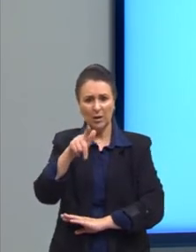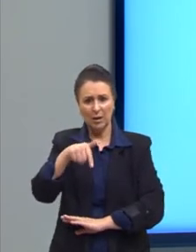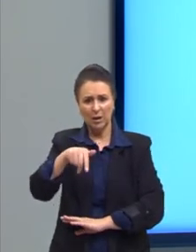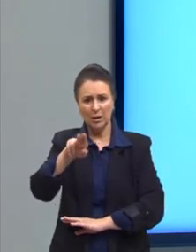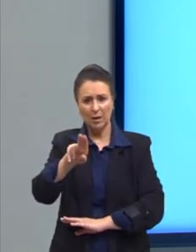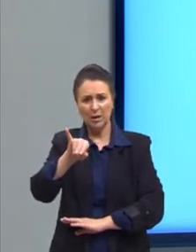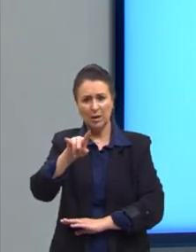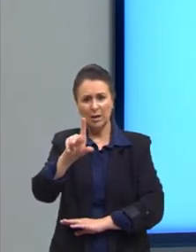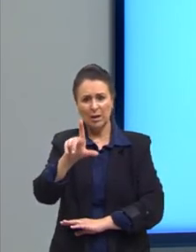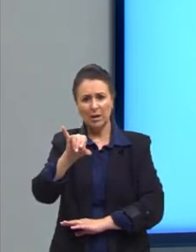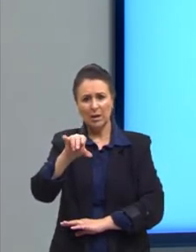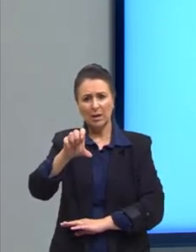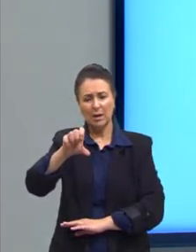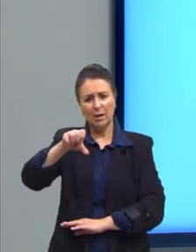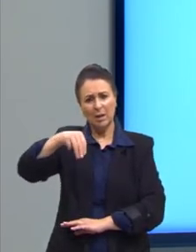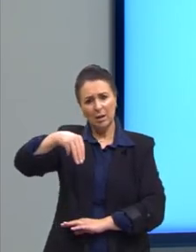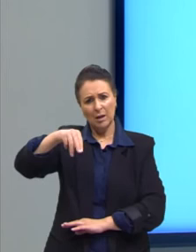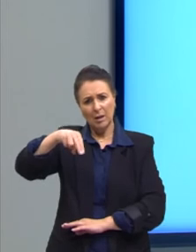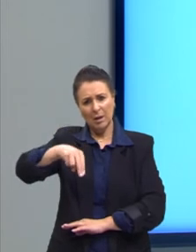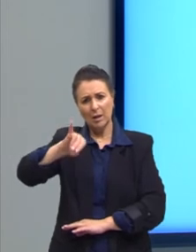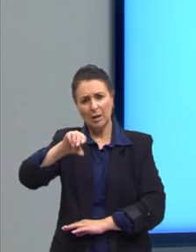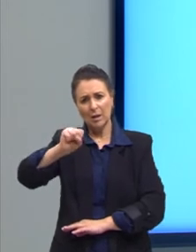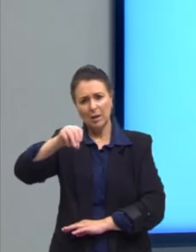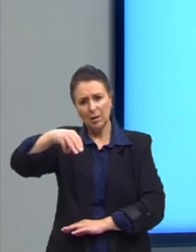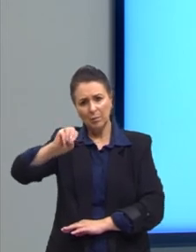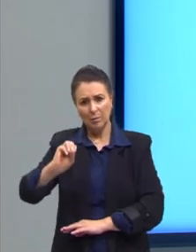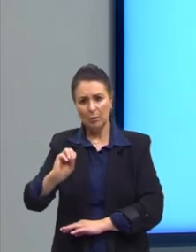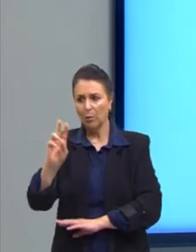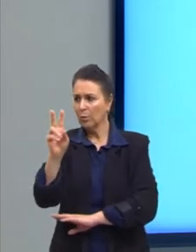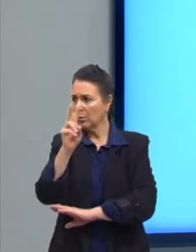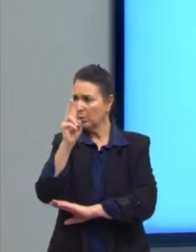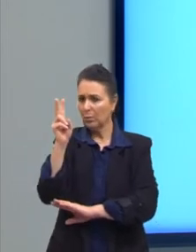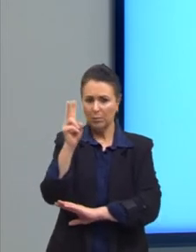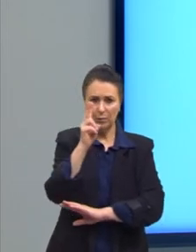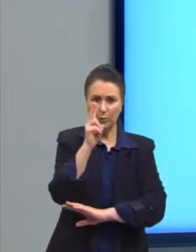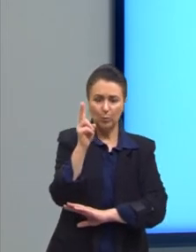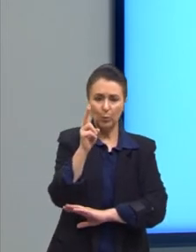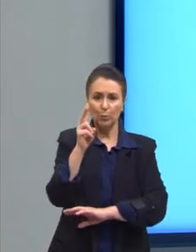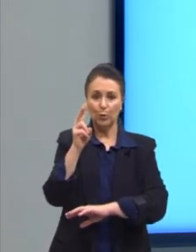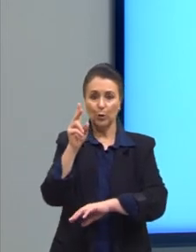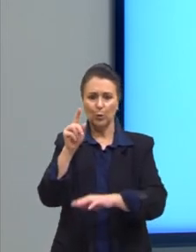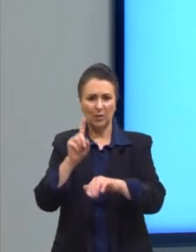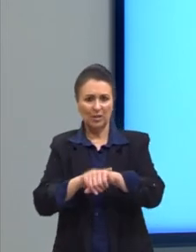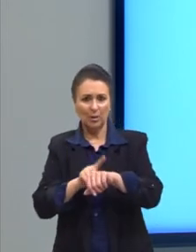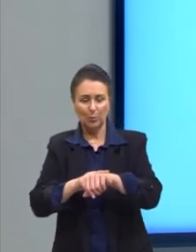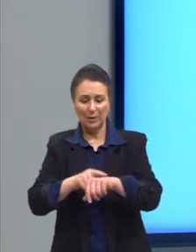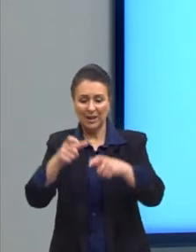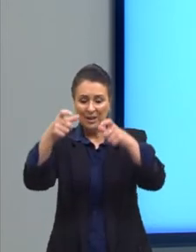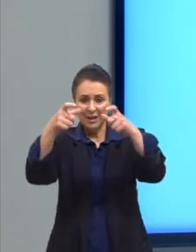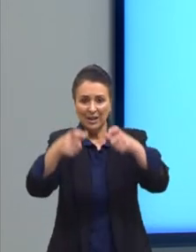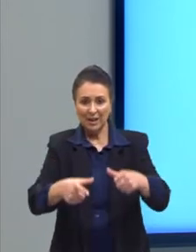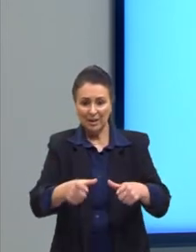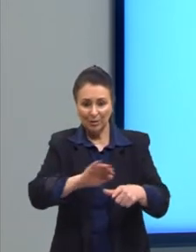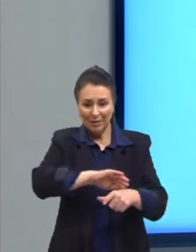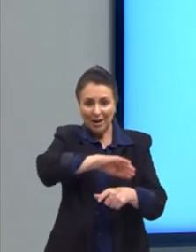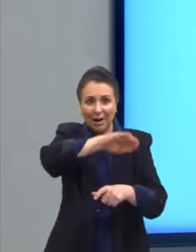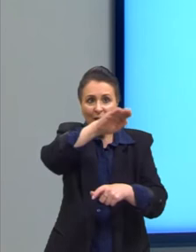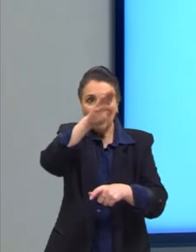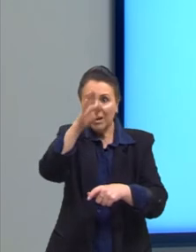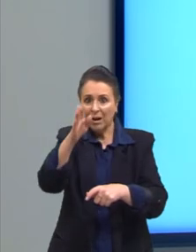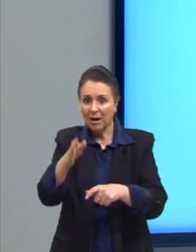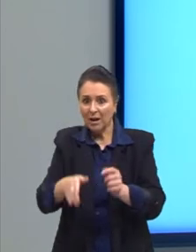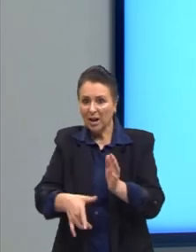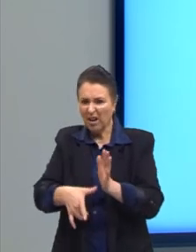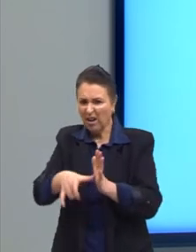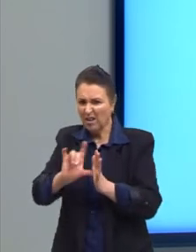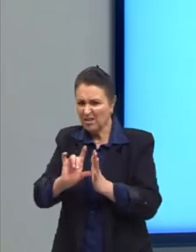Bom, o que seria, então, os insetos, eles não chegam a ficar muito tempo nos cupinzeiros, né, gente? Antes de serem comidos. Por isso,